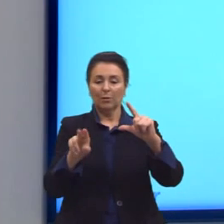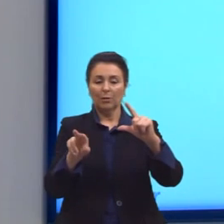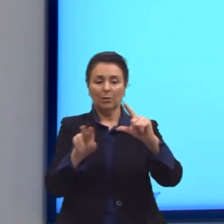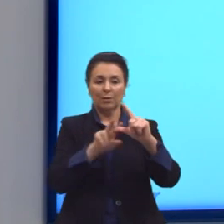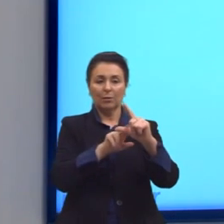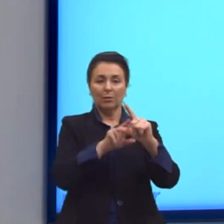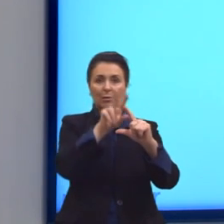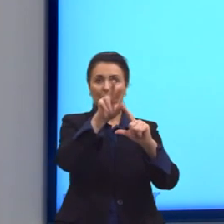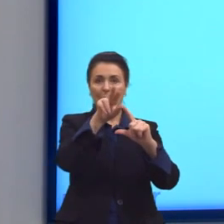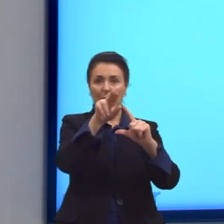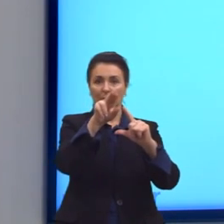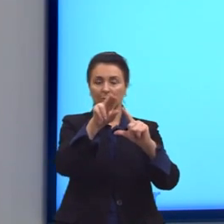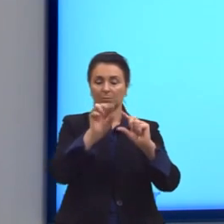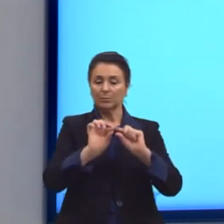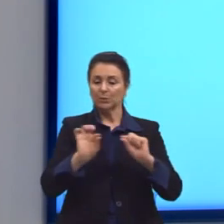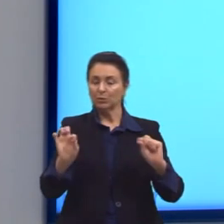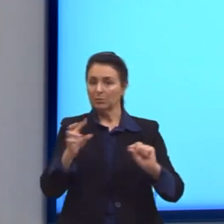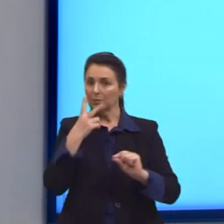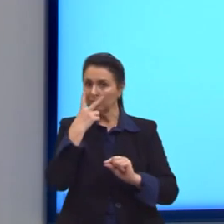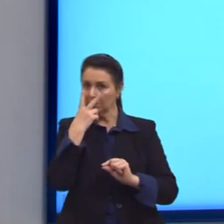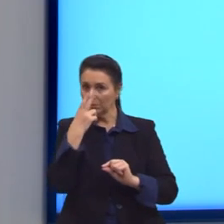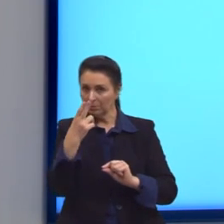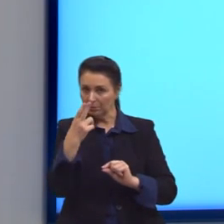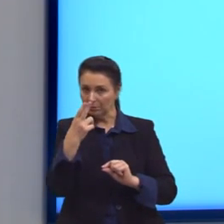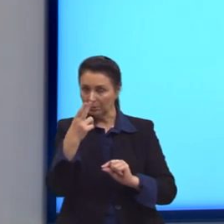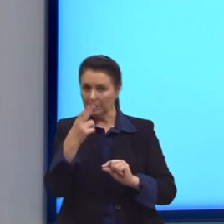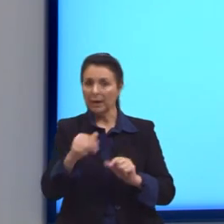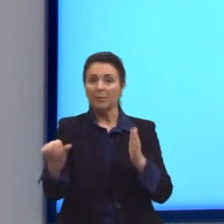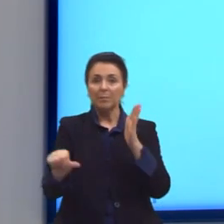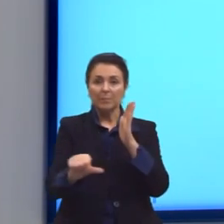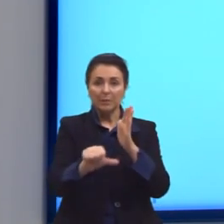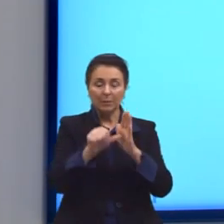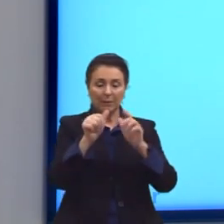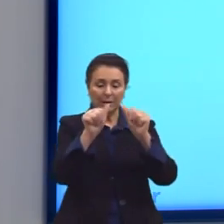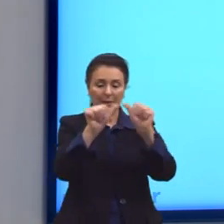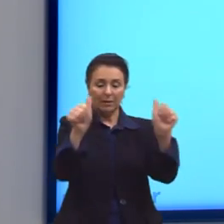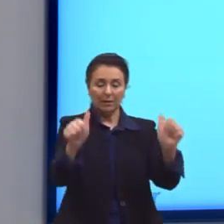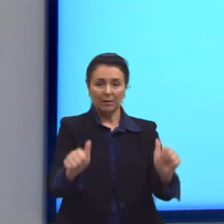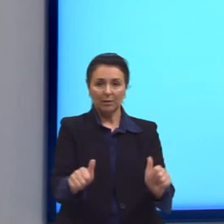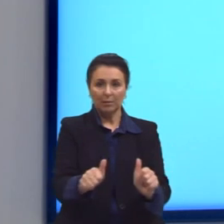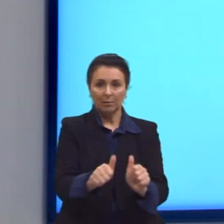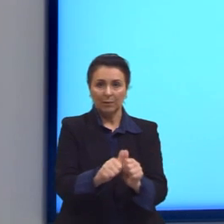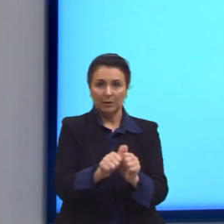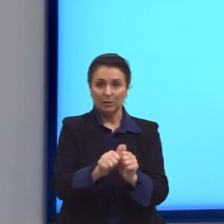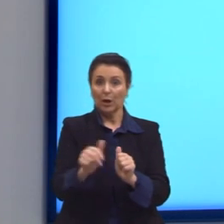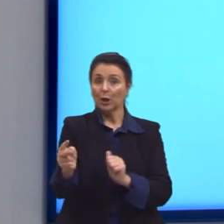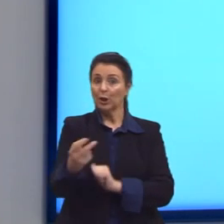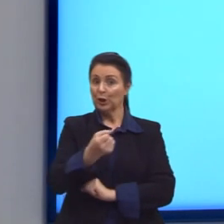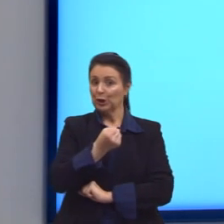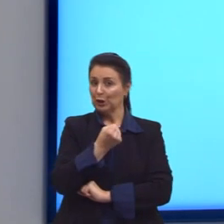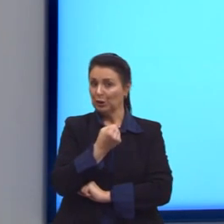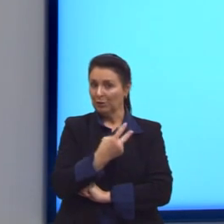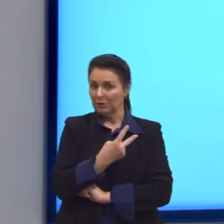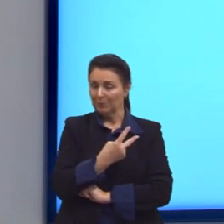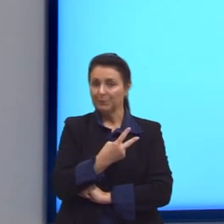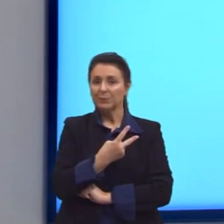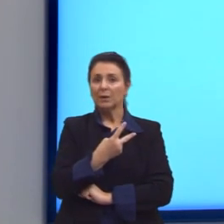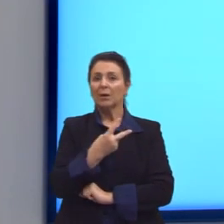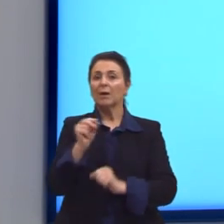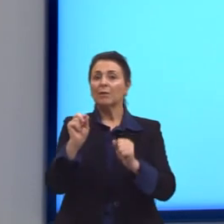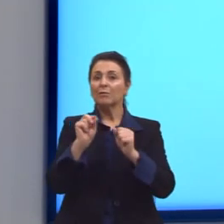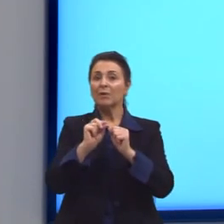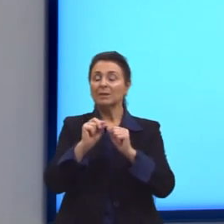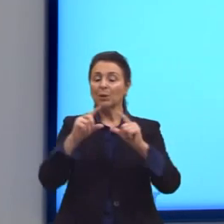possuem a mesma medida. Essa vai ser a nossa primeira figura. No passo 2, construa um